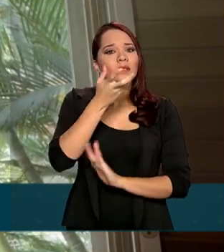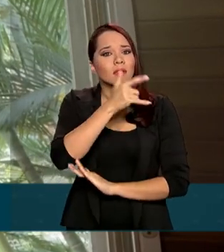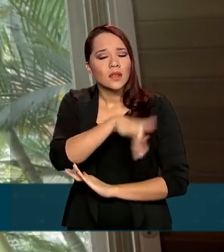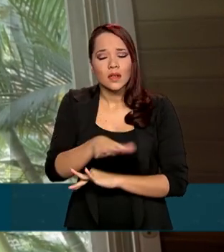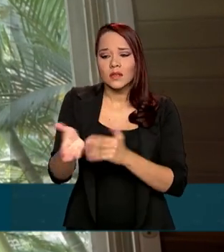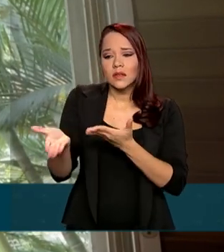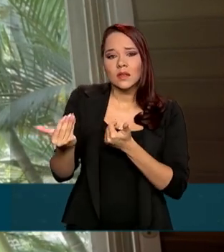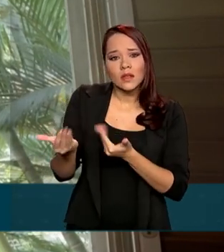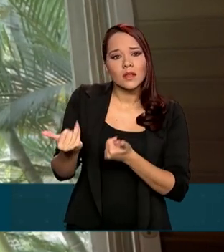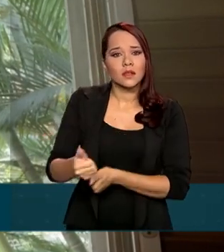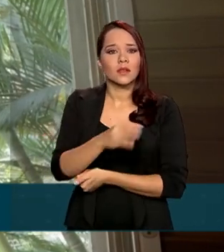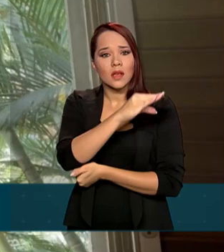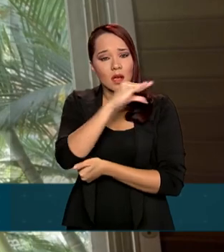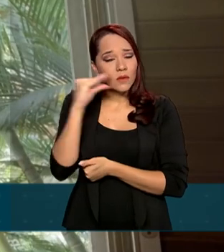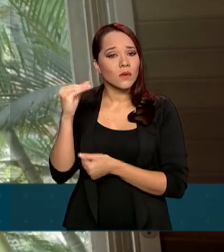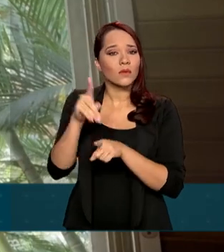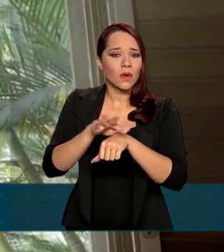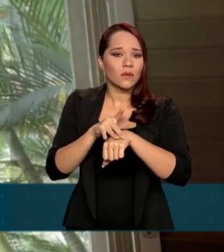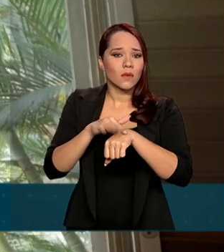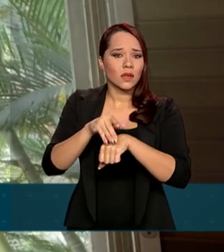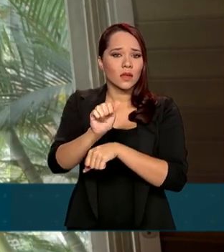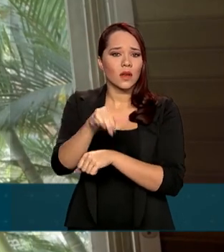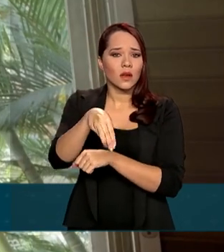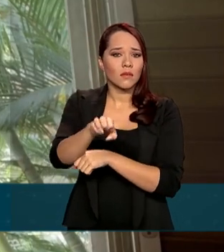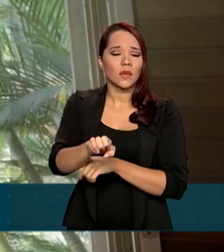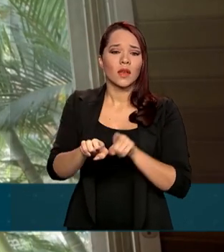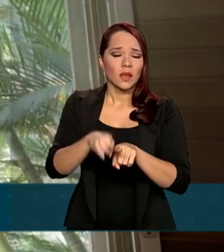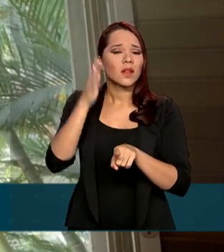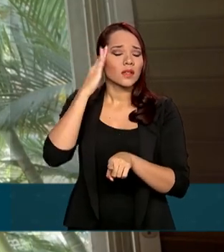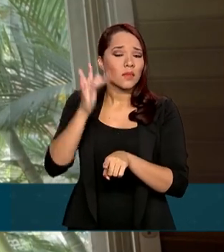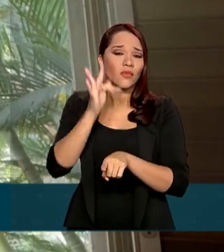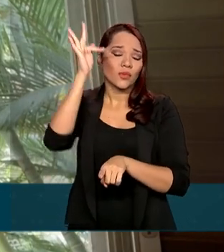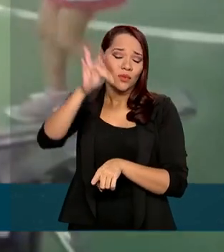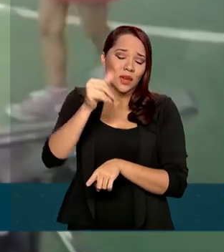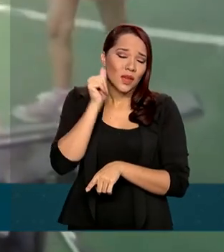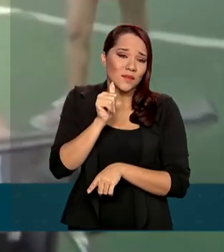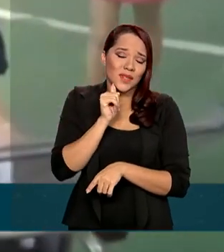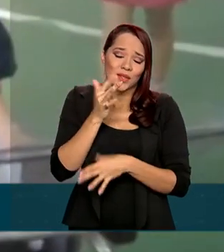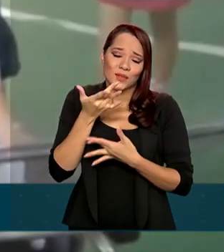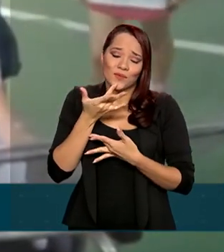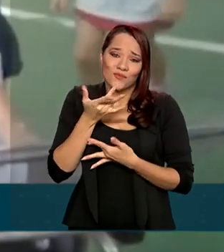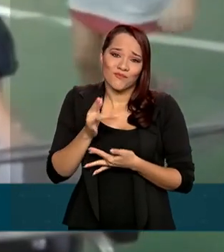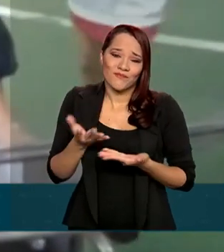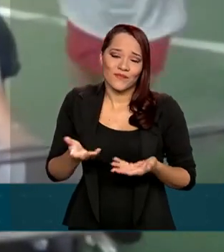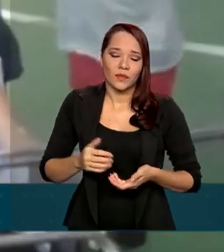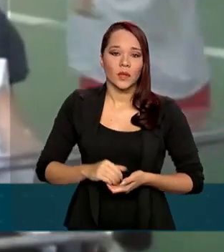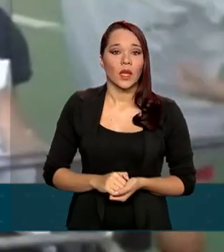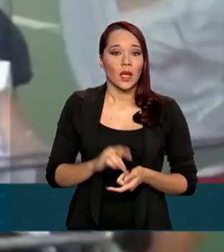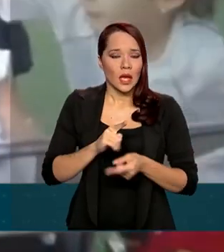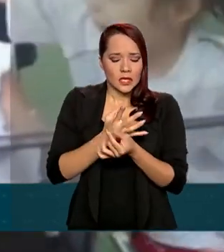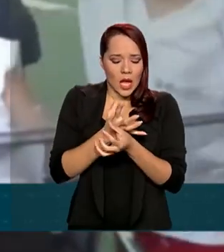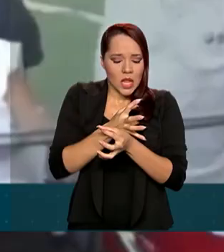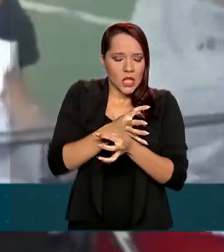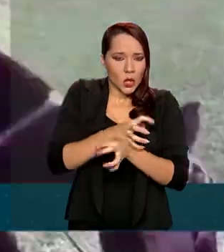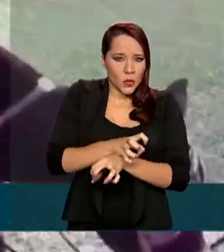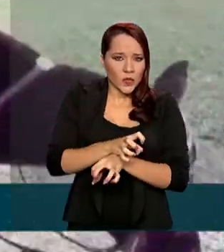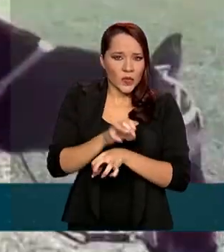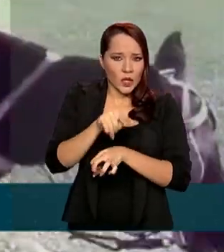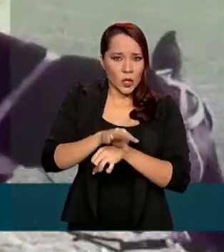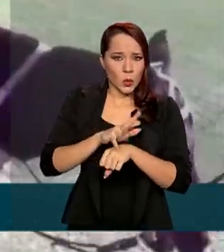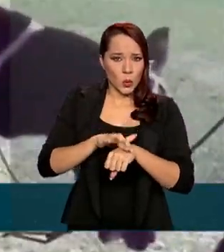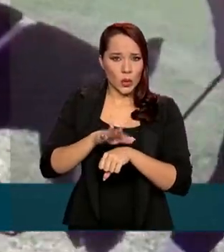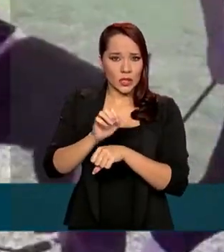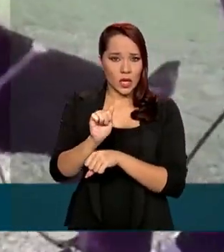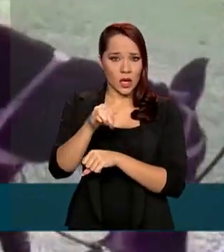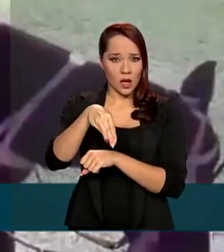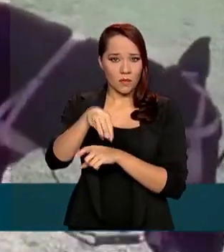adultos com AMI, para que eles conheçam um futuro que a Catarina não conheceu. A atrofia muscular espinhal AMI é uma